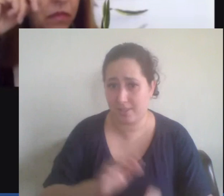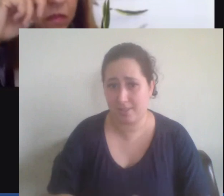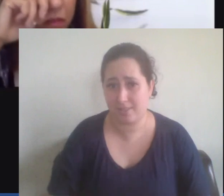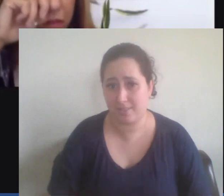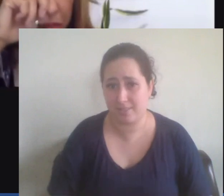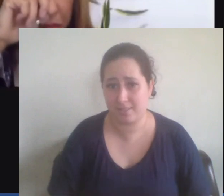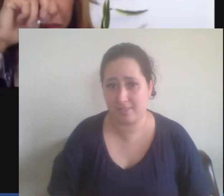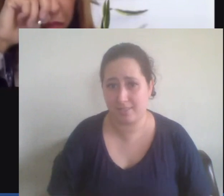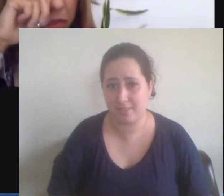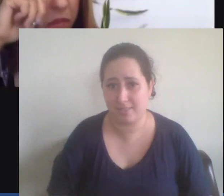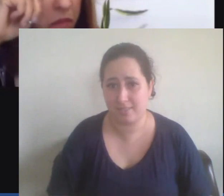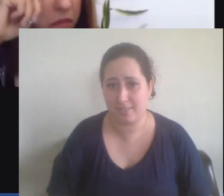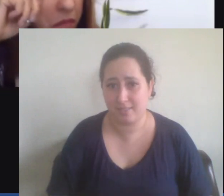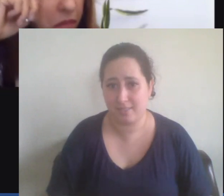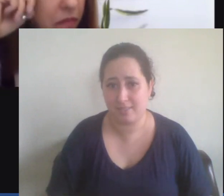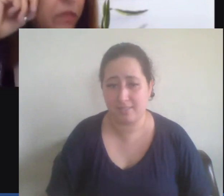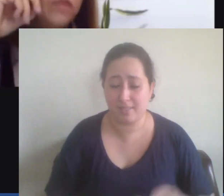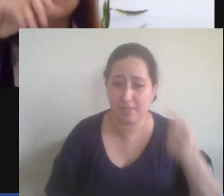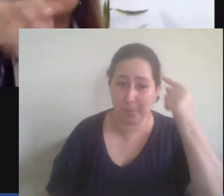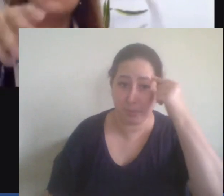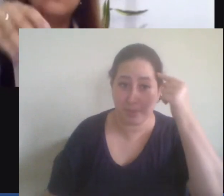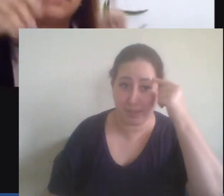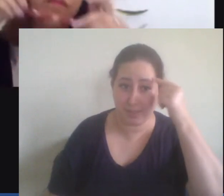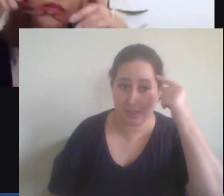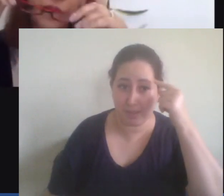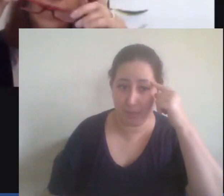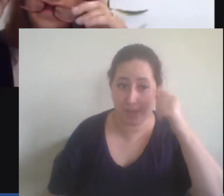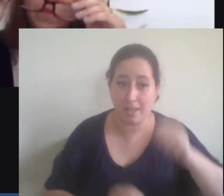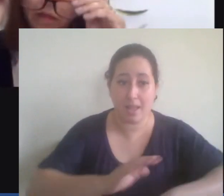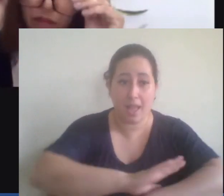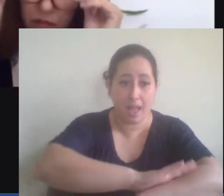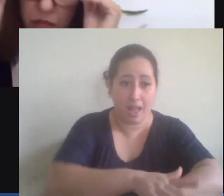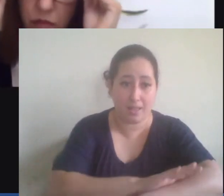um pensamento racista